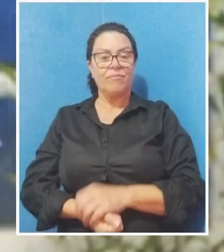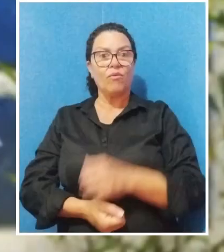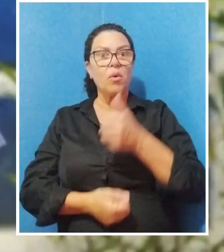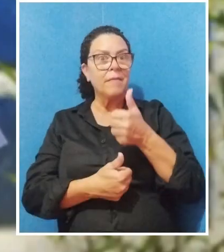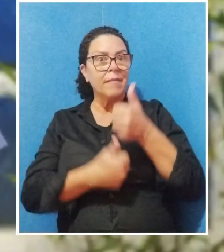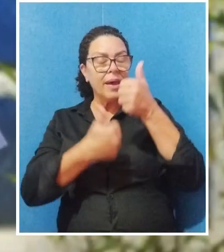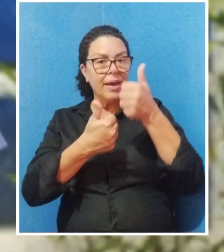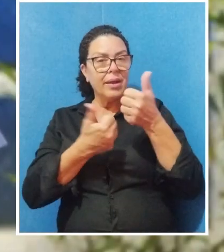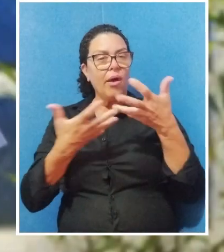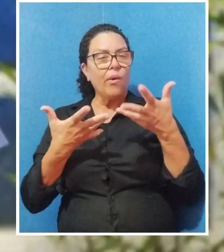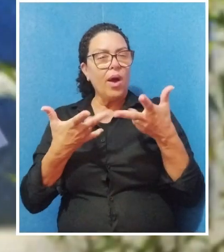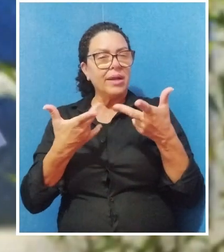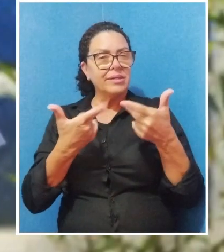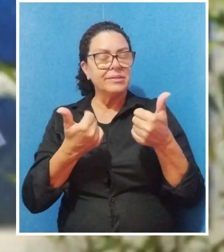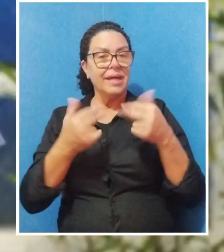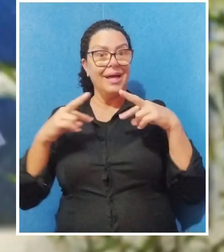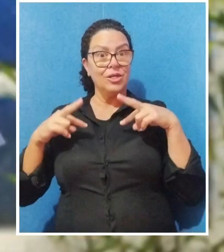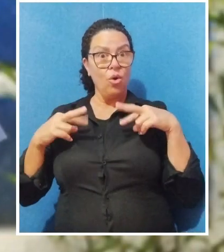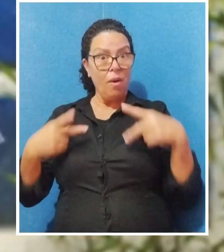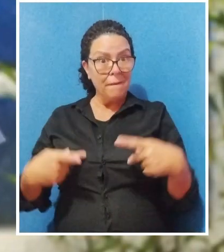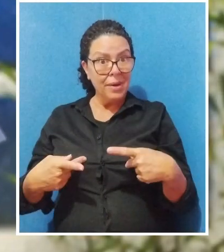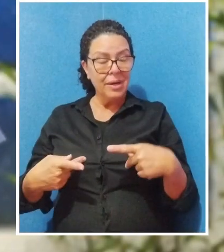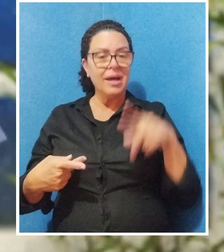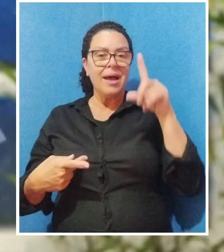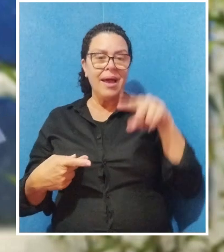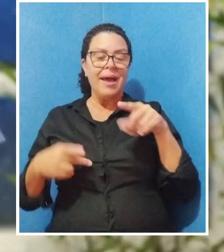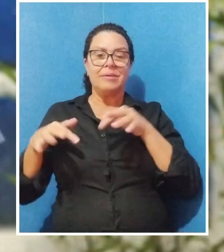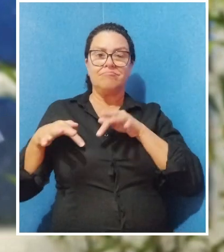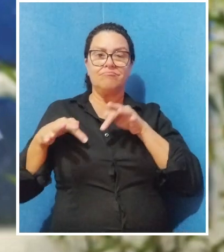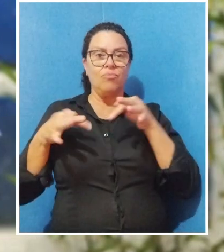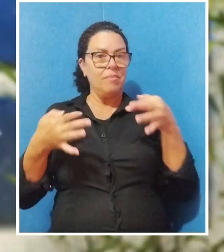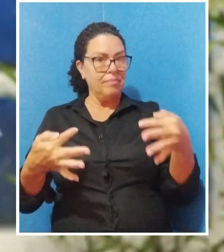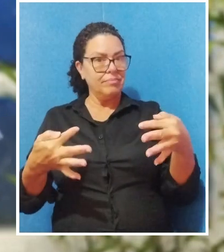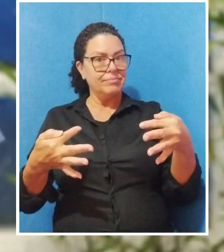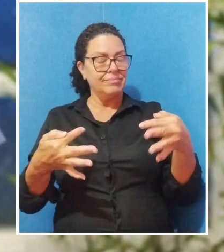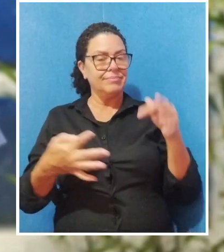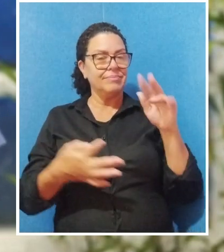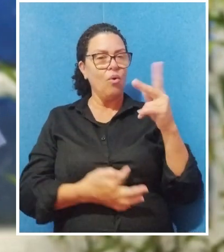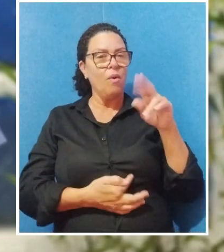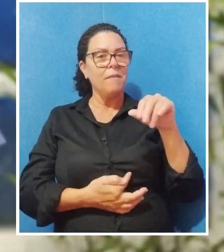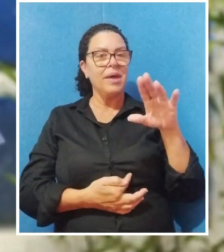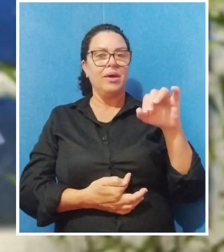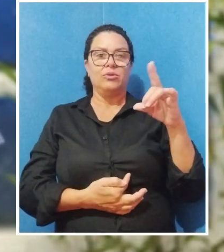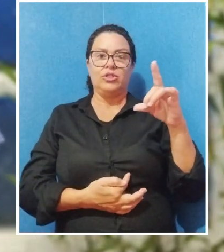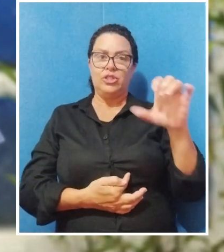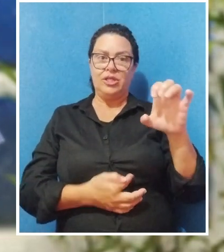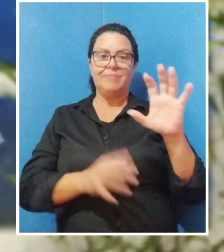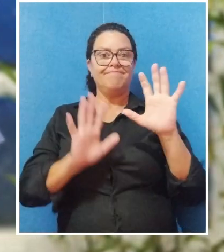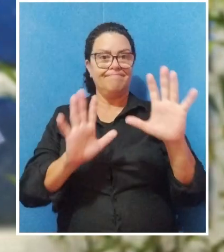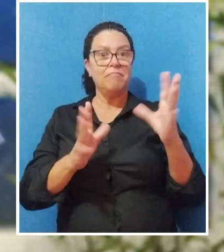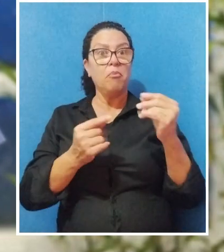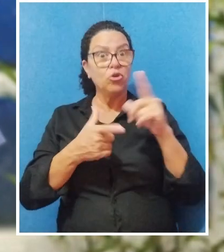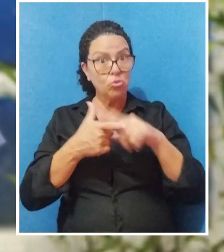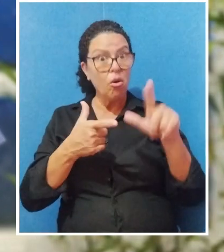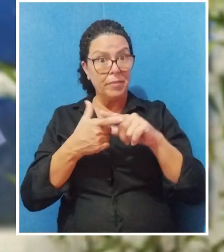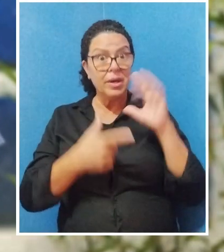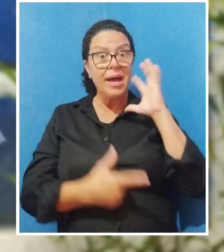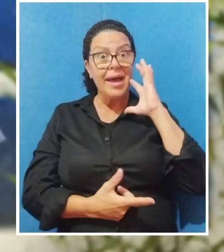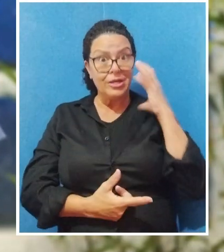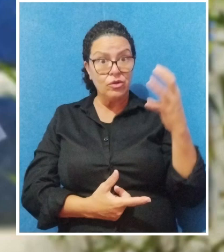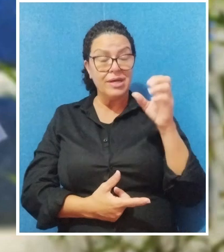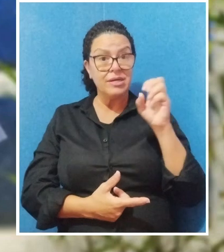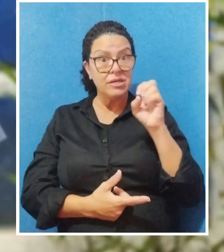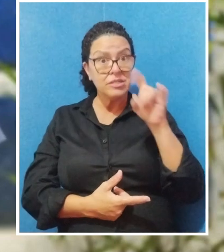Uma das melhores qualidades humanas é ser humilde. Muitos problemas podem ser